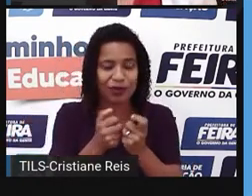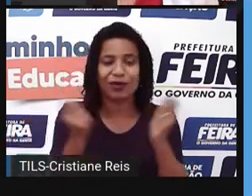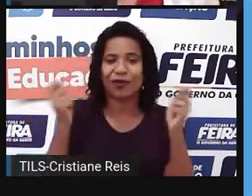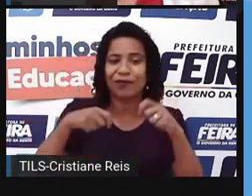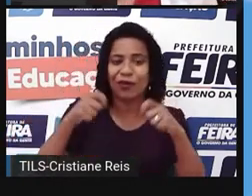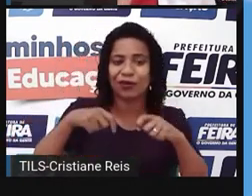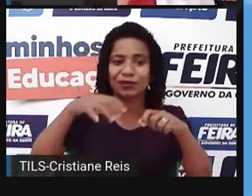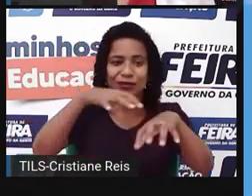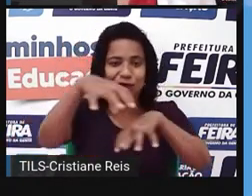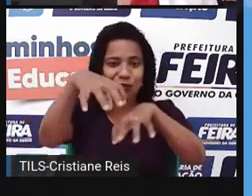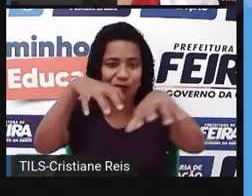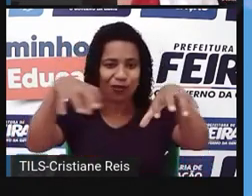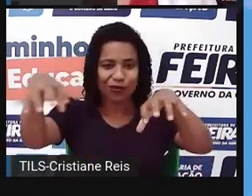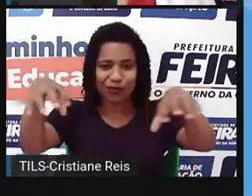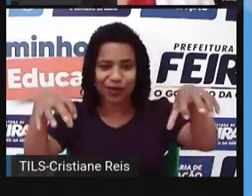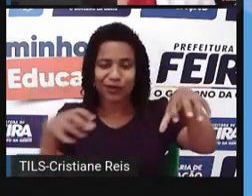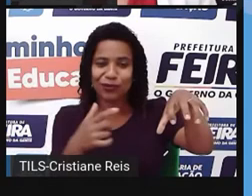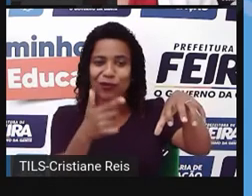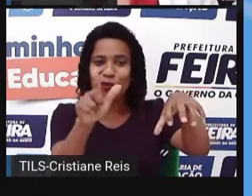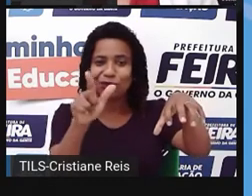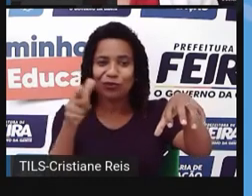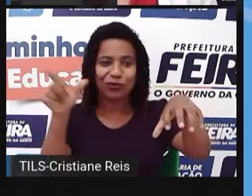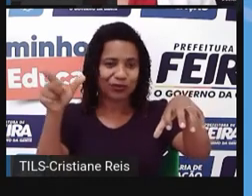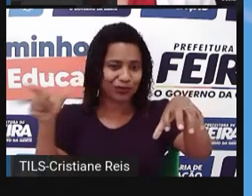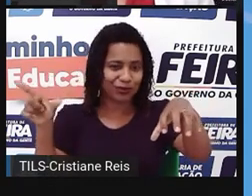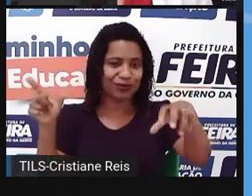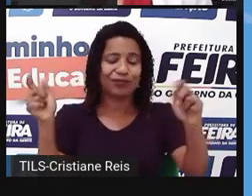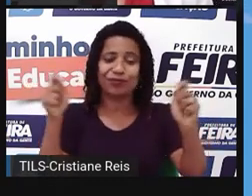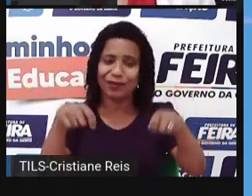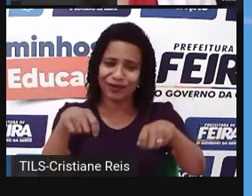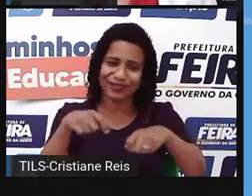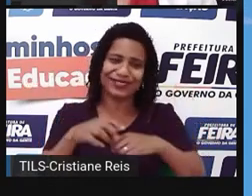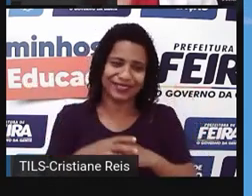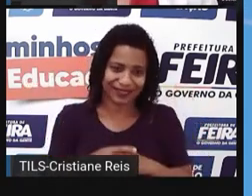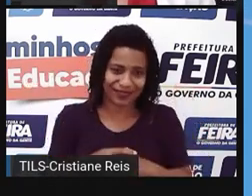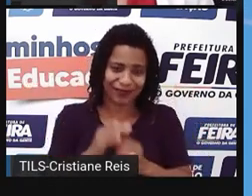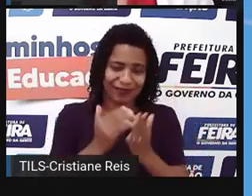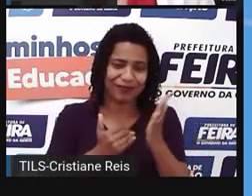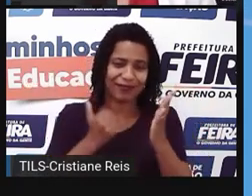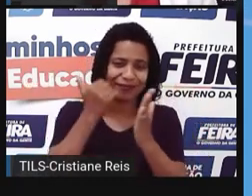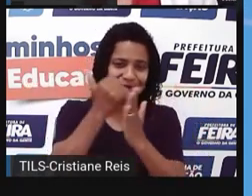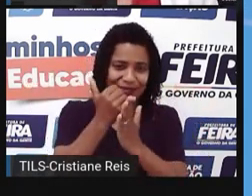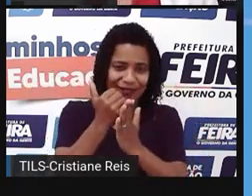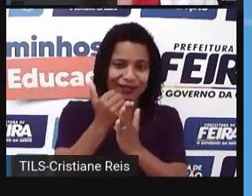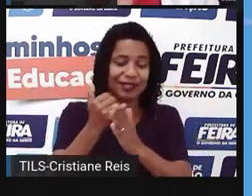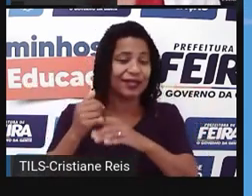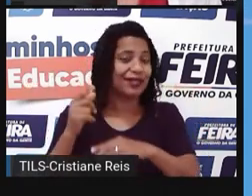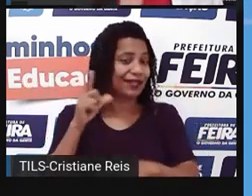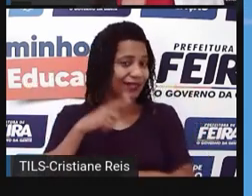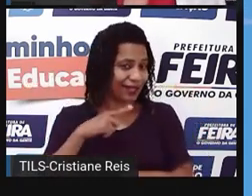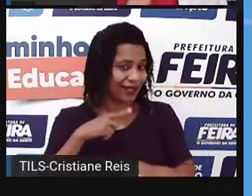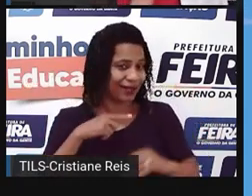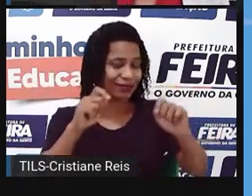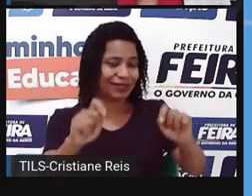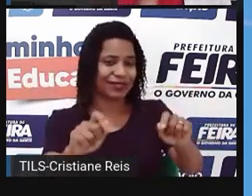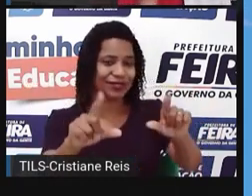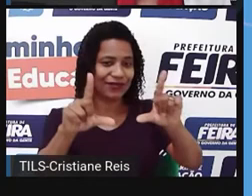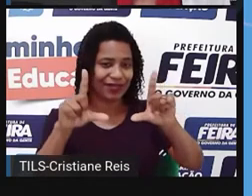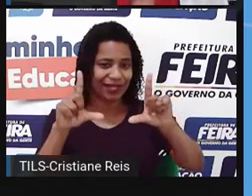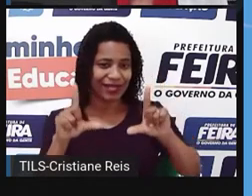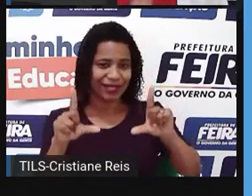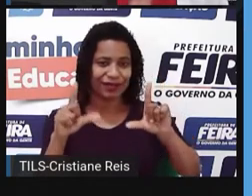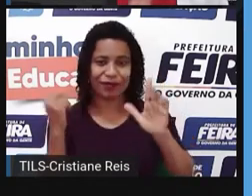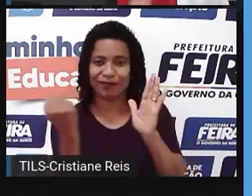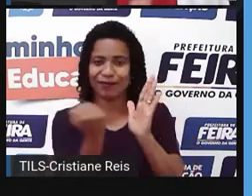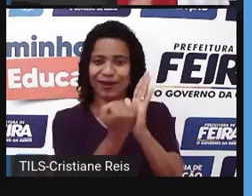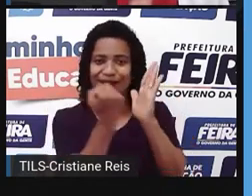apresentei no início da nossa aula. E CLAM Certificate é o nosso certificado. Então, aqui você coloca o seu